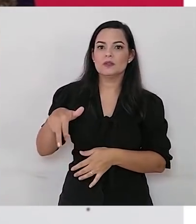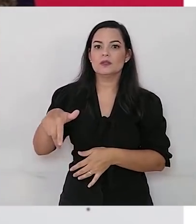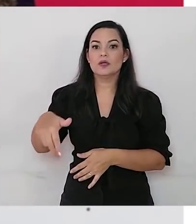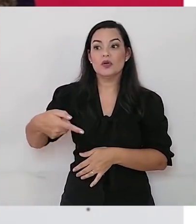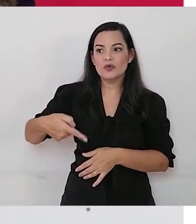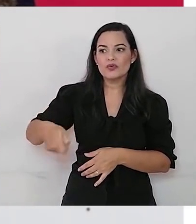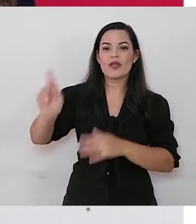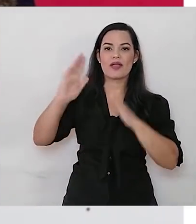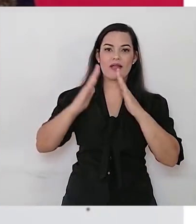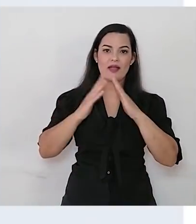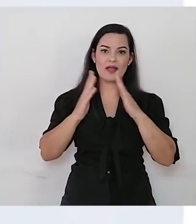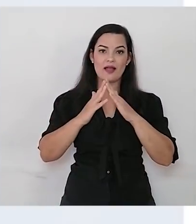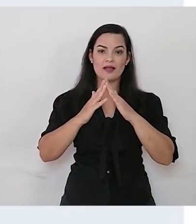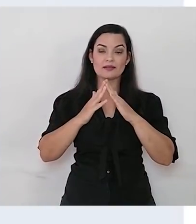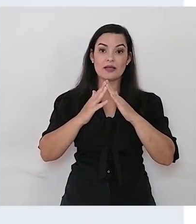se preocupar.